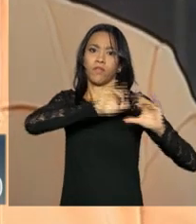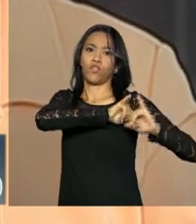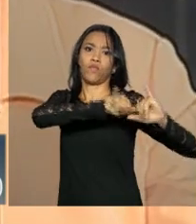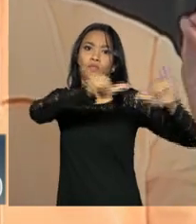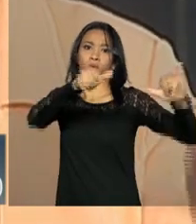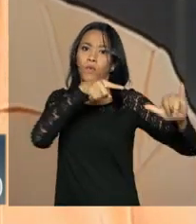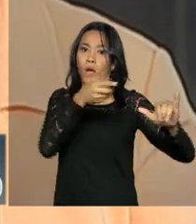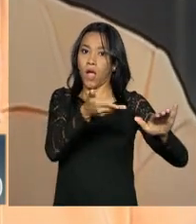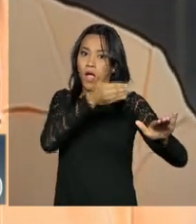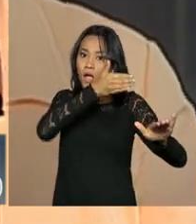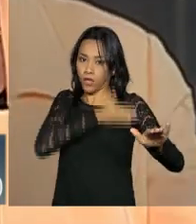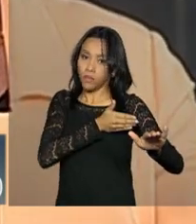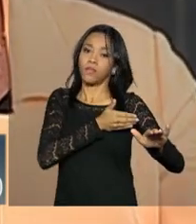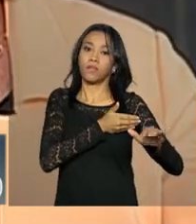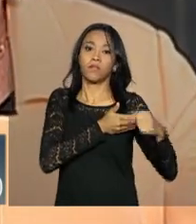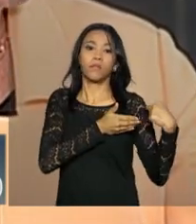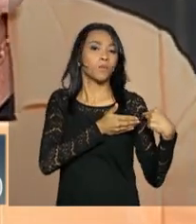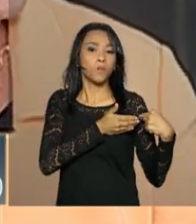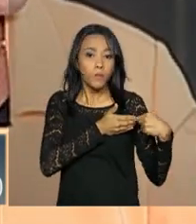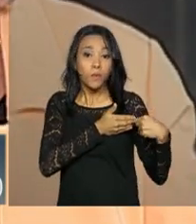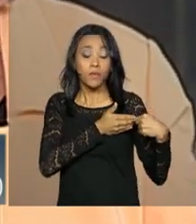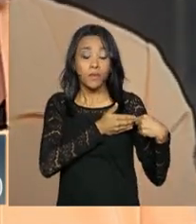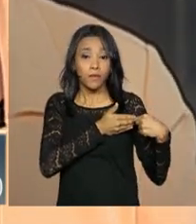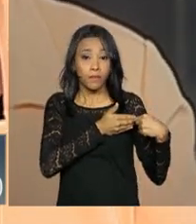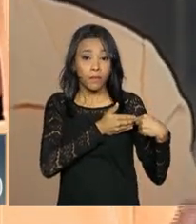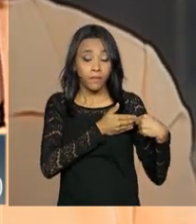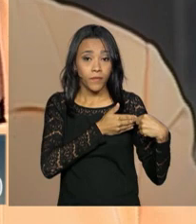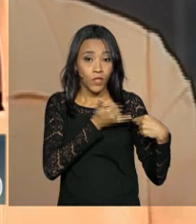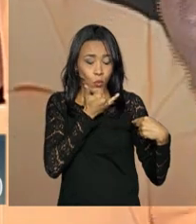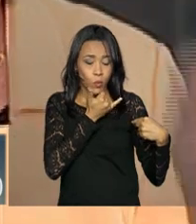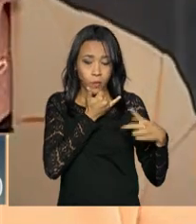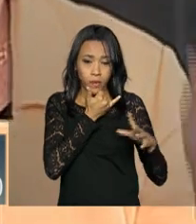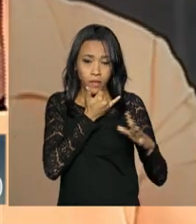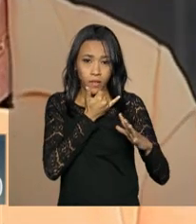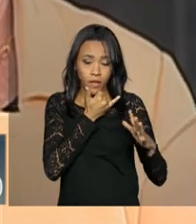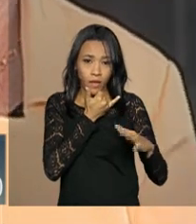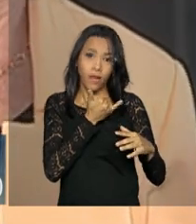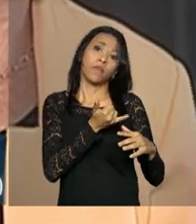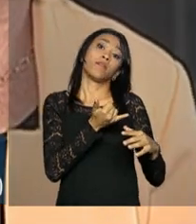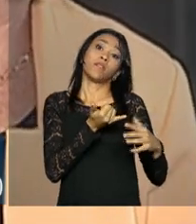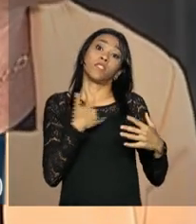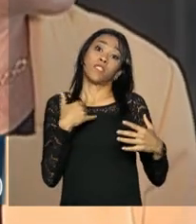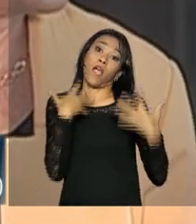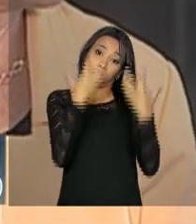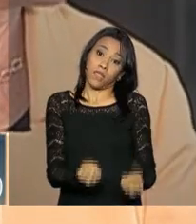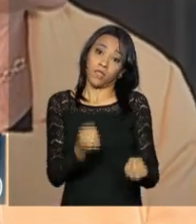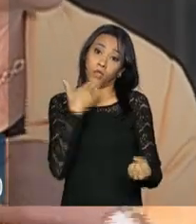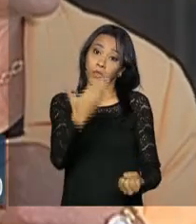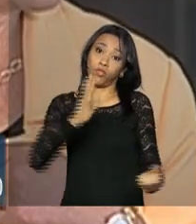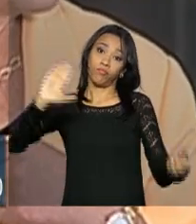antevéspera da entrada, aliás, da entrada, não, desculpe, da aceitação do pedido de impeachment. Não